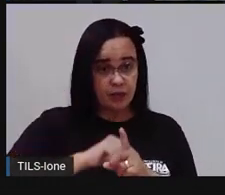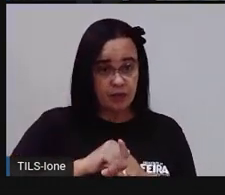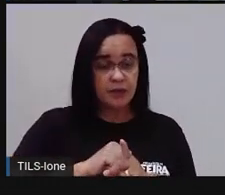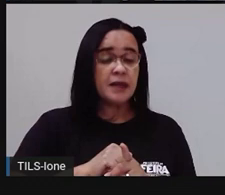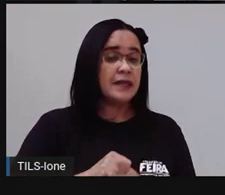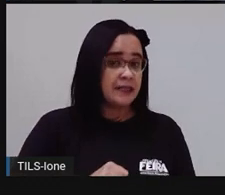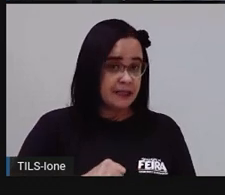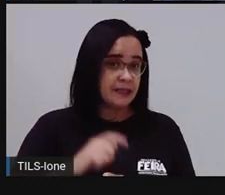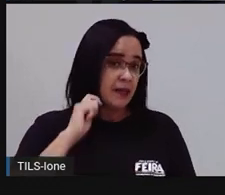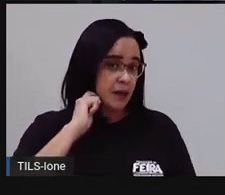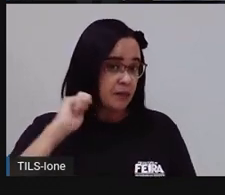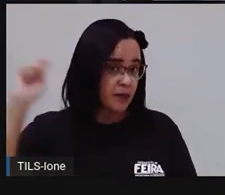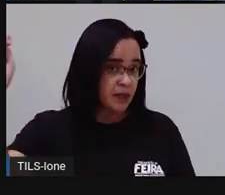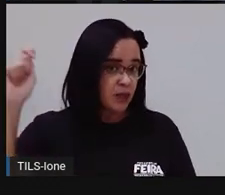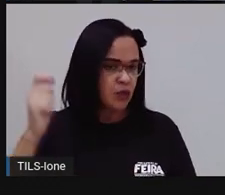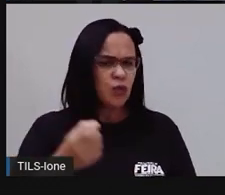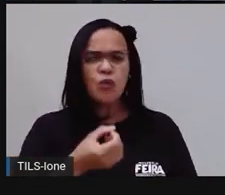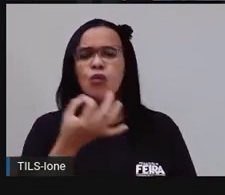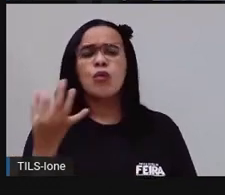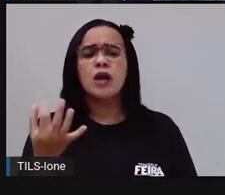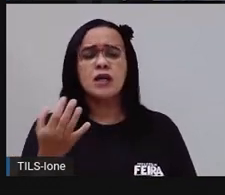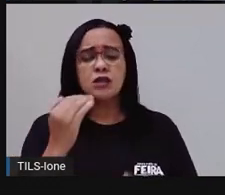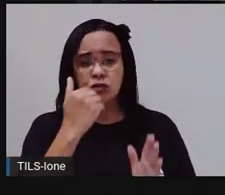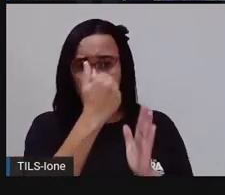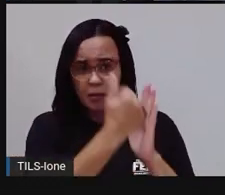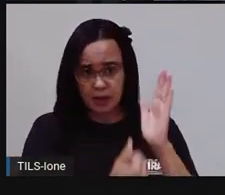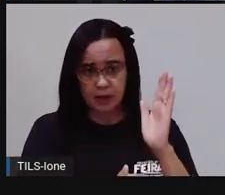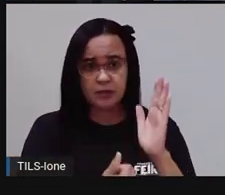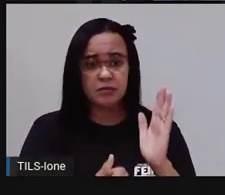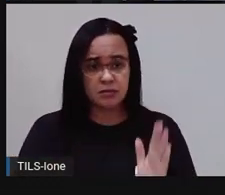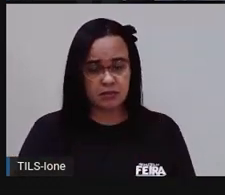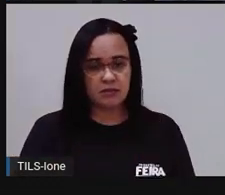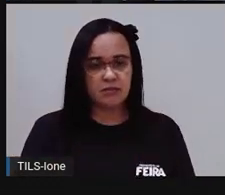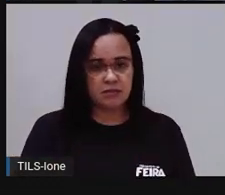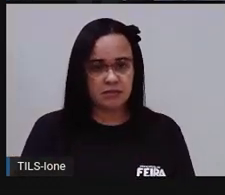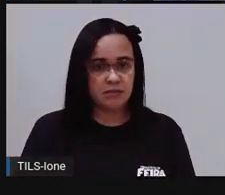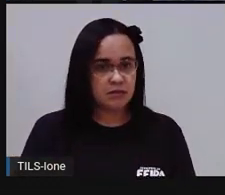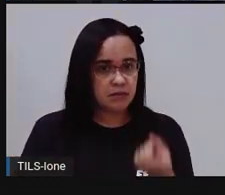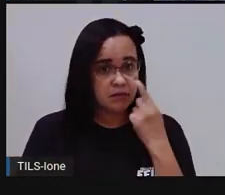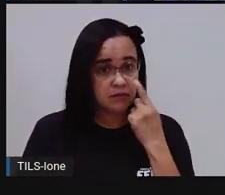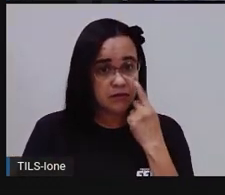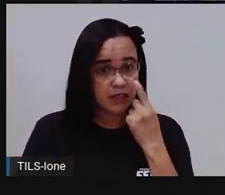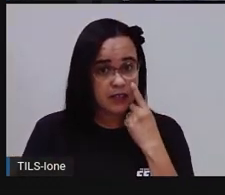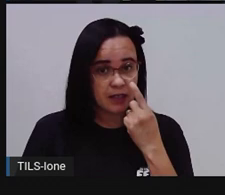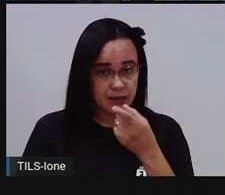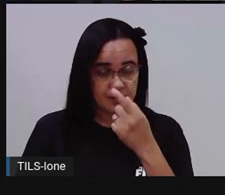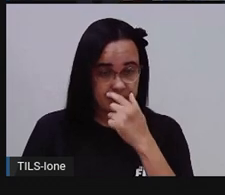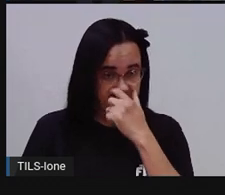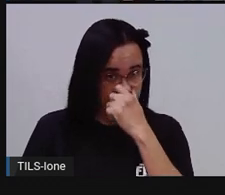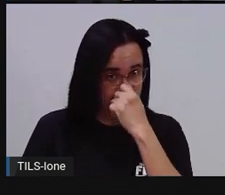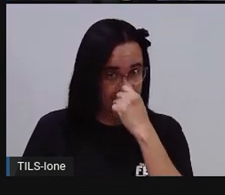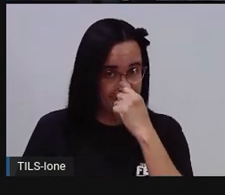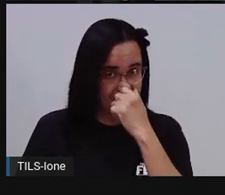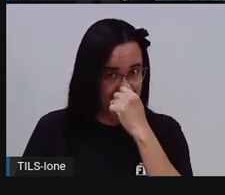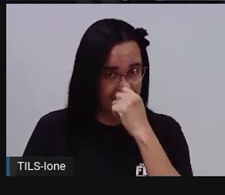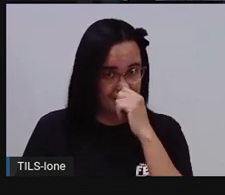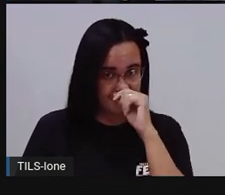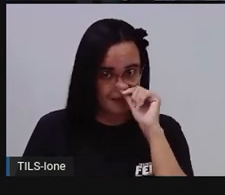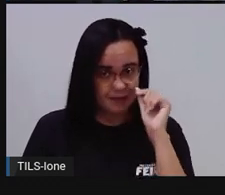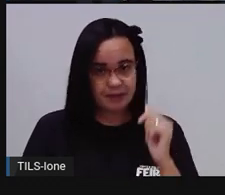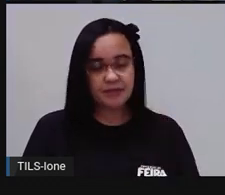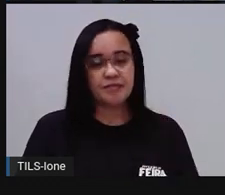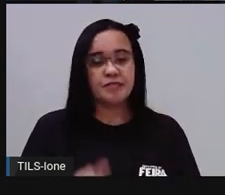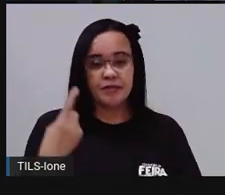menos em abril? Pensa aí um pouquinho. Vamos ver, ó, a prova é colocar aqui. Ele gastou